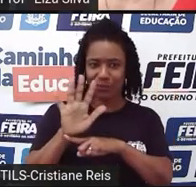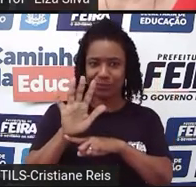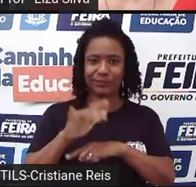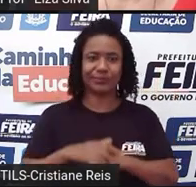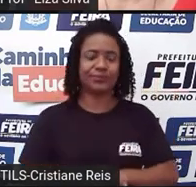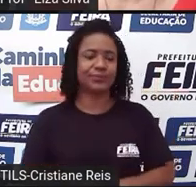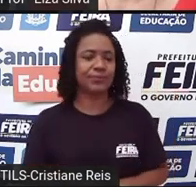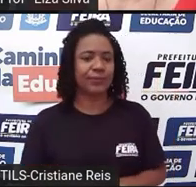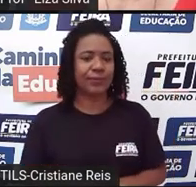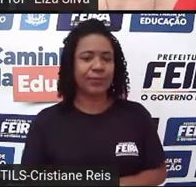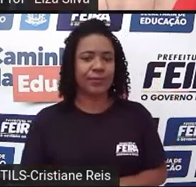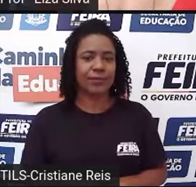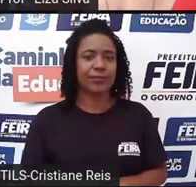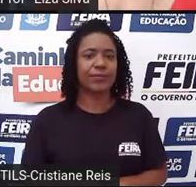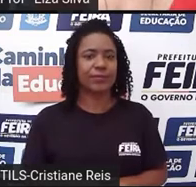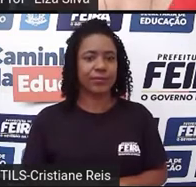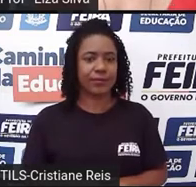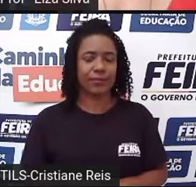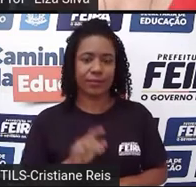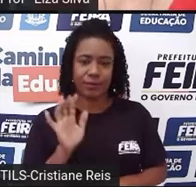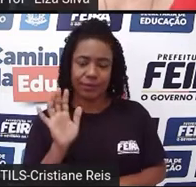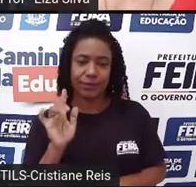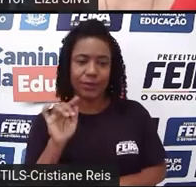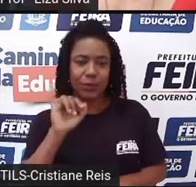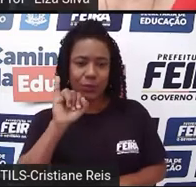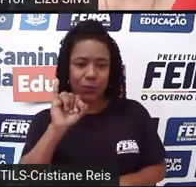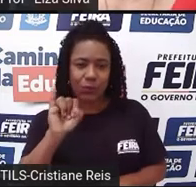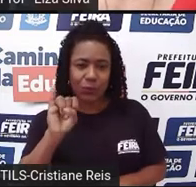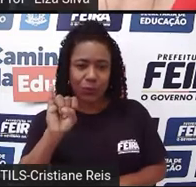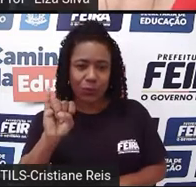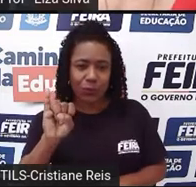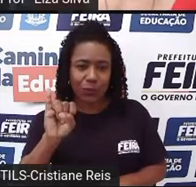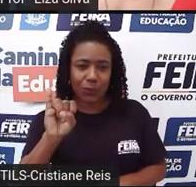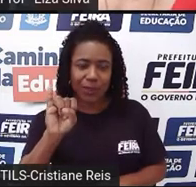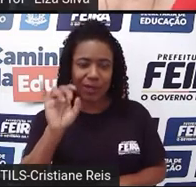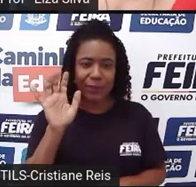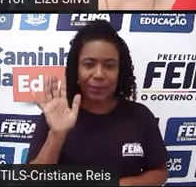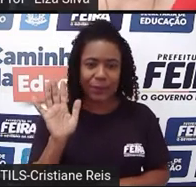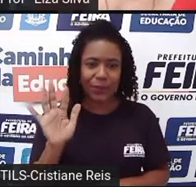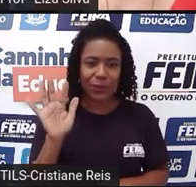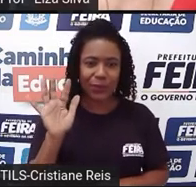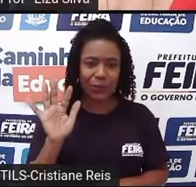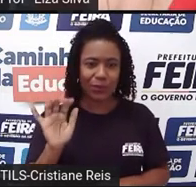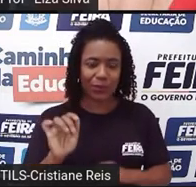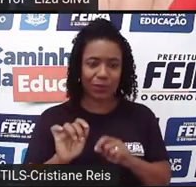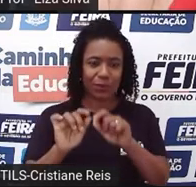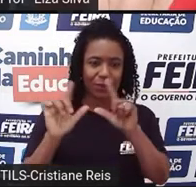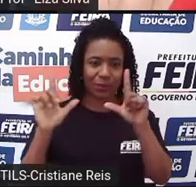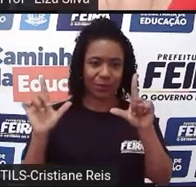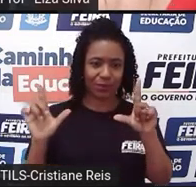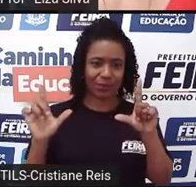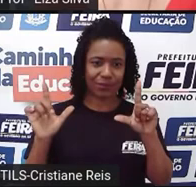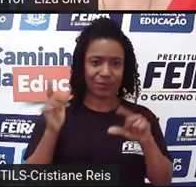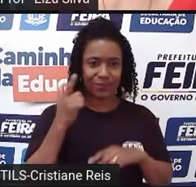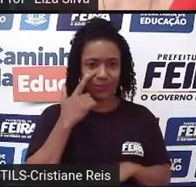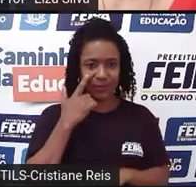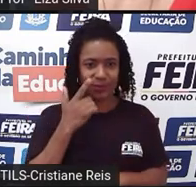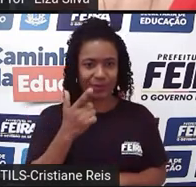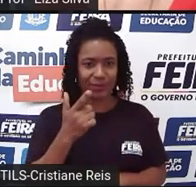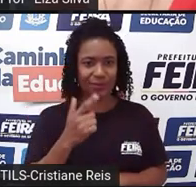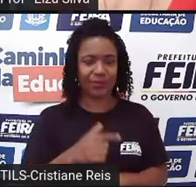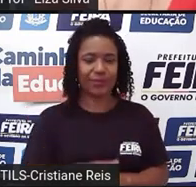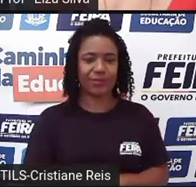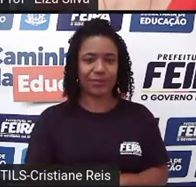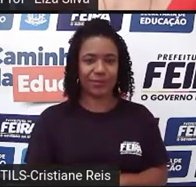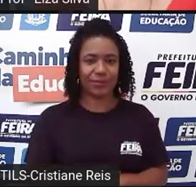nessa letra aí, quando você coloca o cursor, ele vai te dar uma informação. First of all,